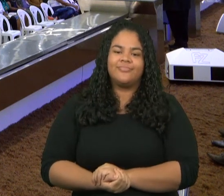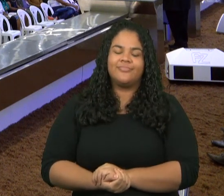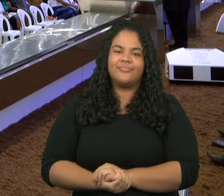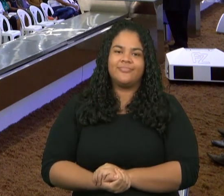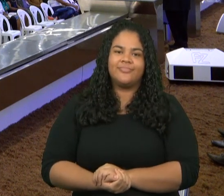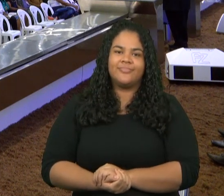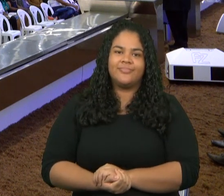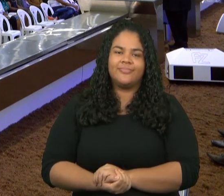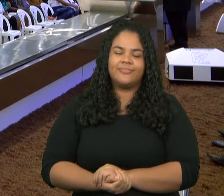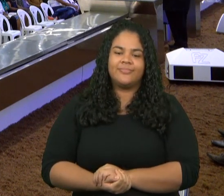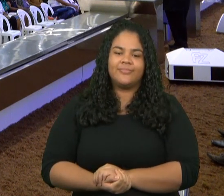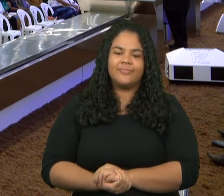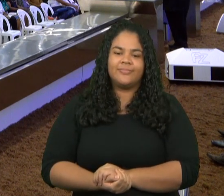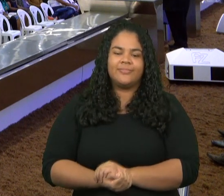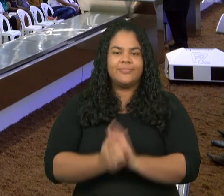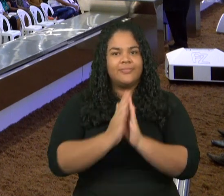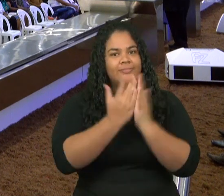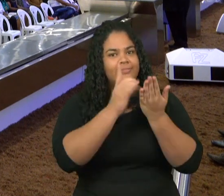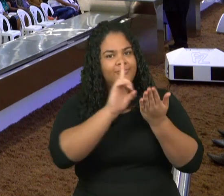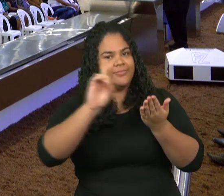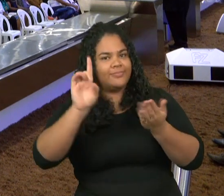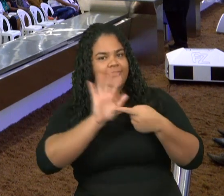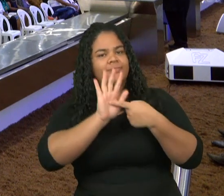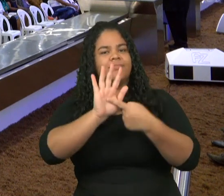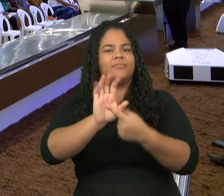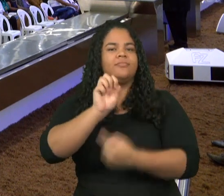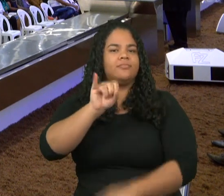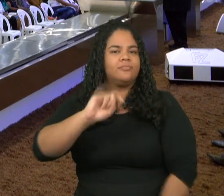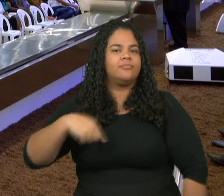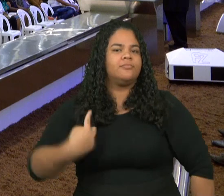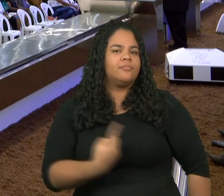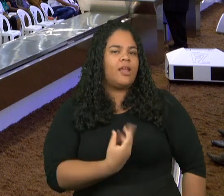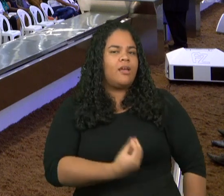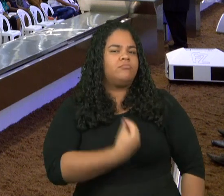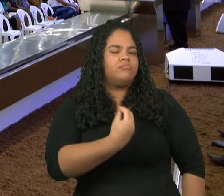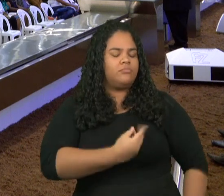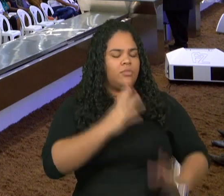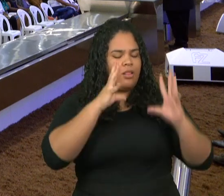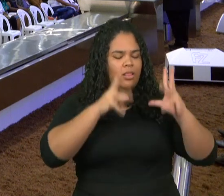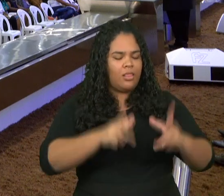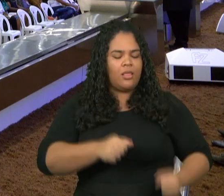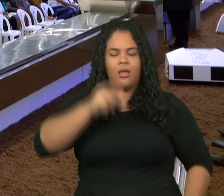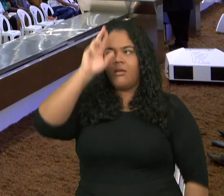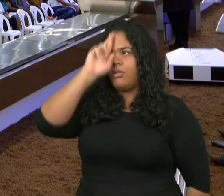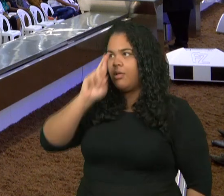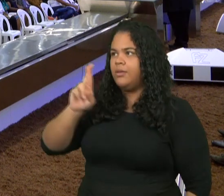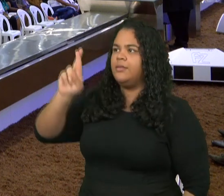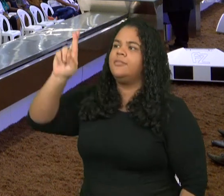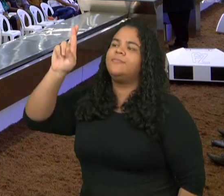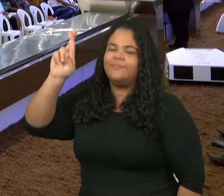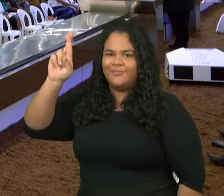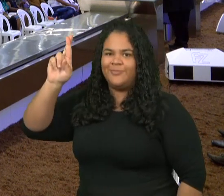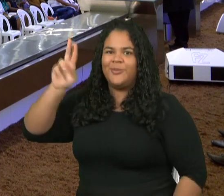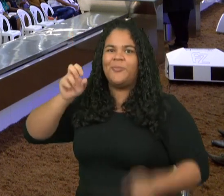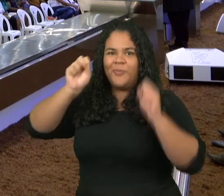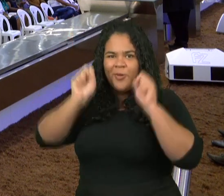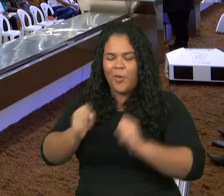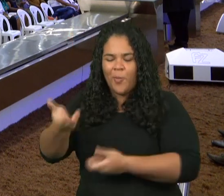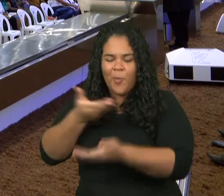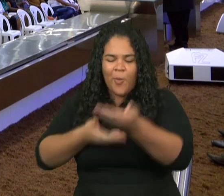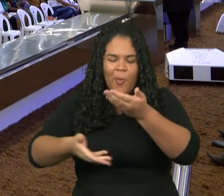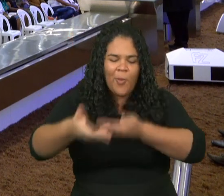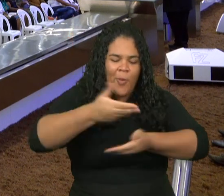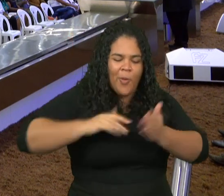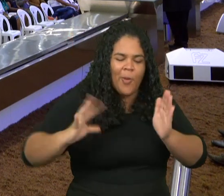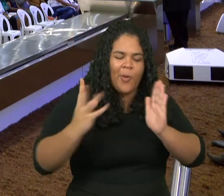Deus a bíblia diz se andarmos na luz como na luz ele está temos comunhão uns com os outros não é? e o sangue de Jesus Cristo